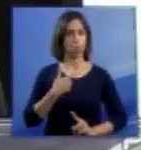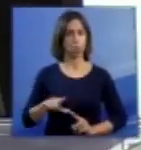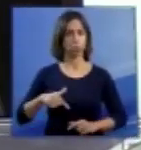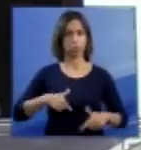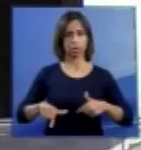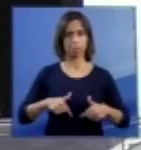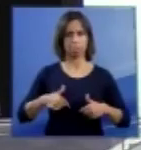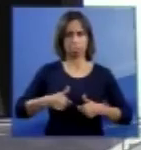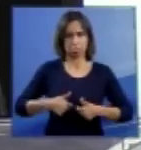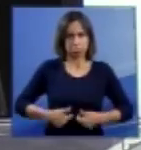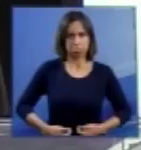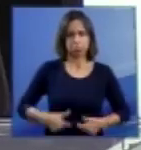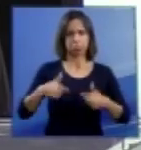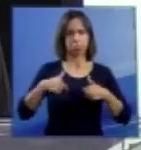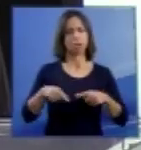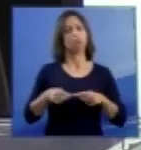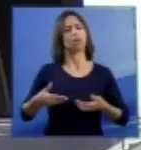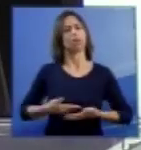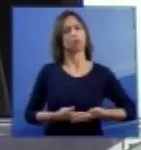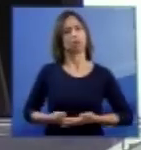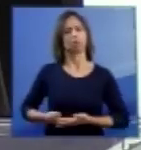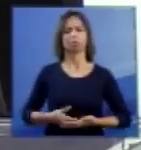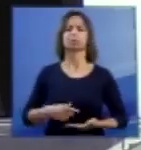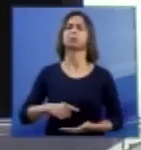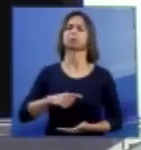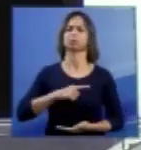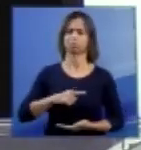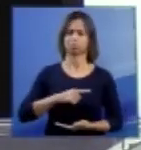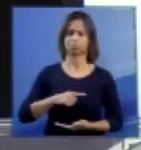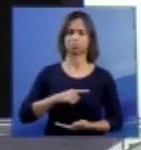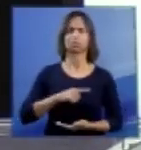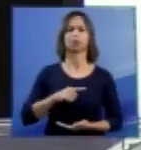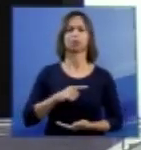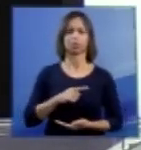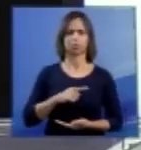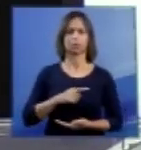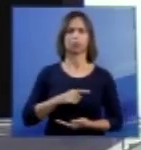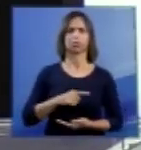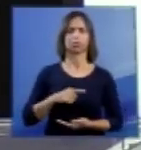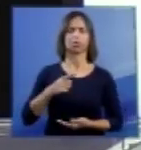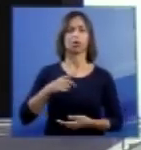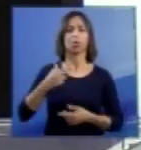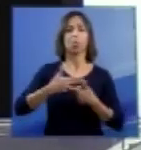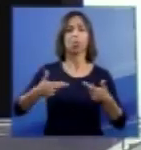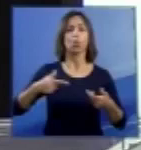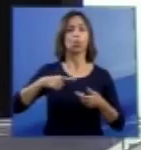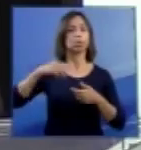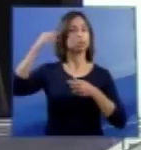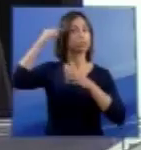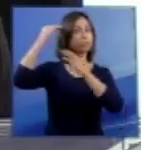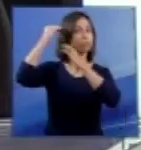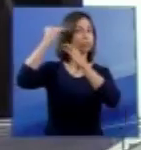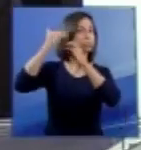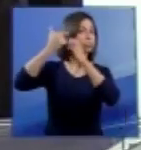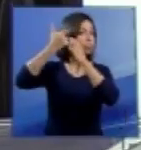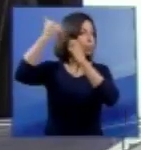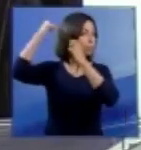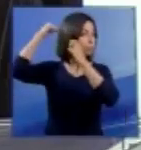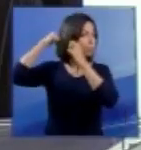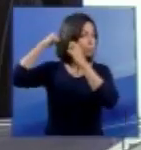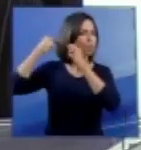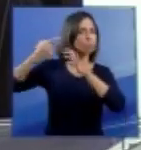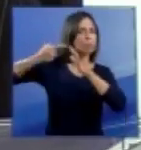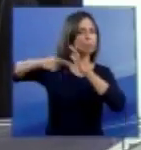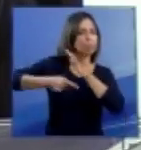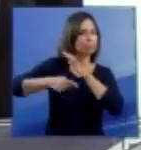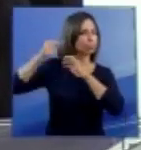esse feto tem, pelo menos, preservadas as porções mais profundas do seu encéfalo. É o chamado